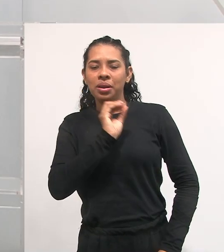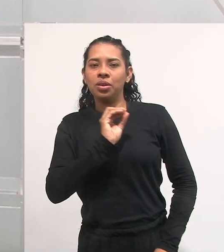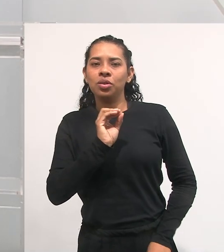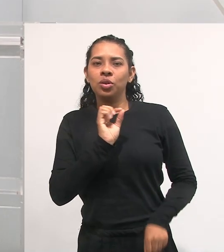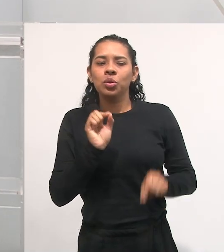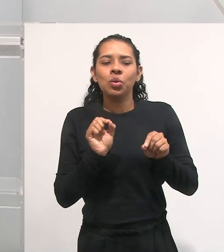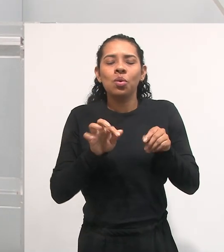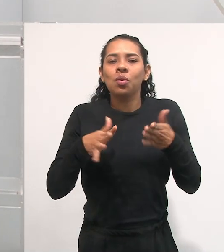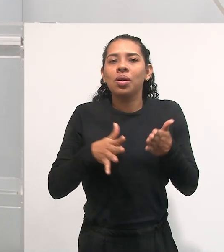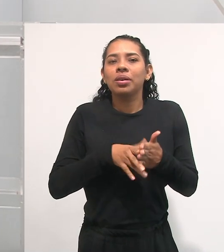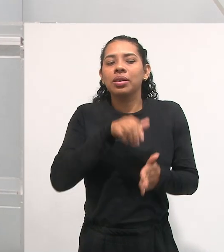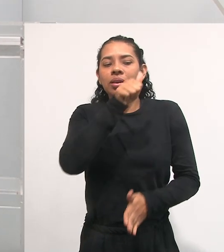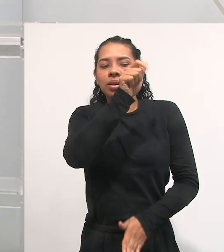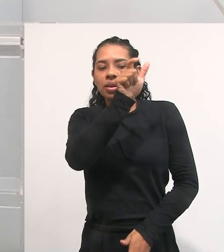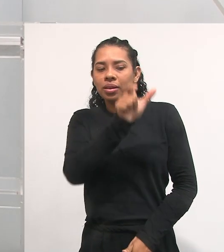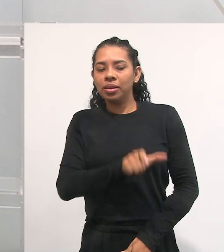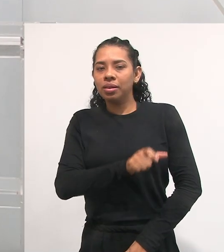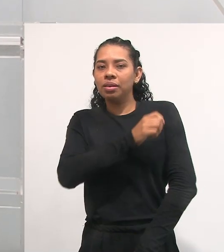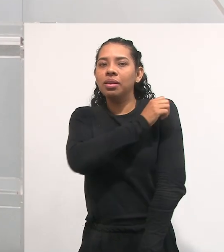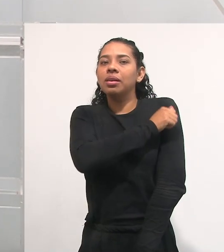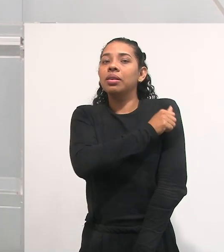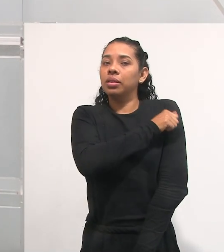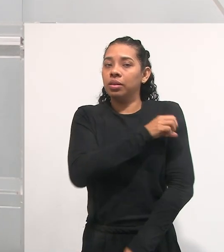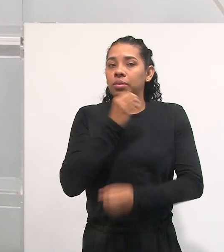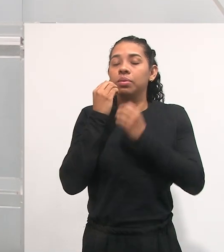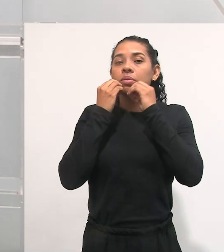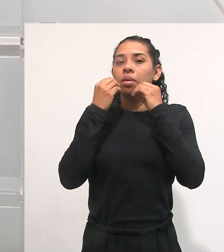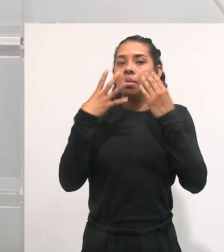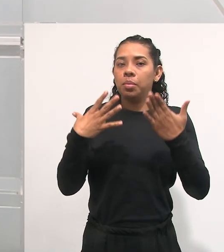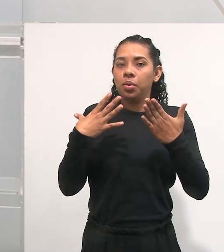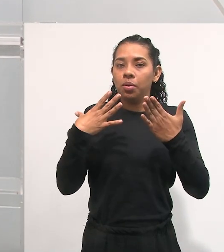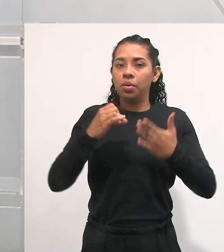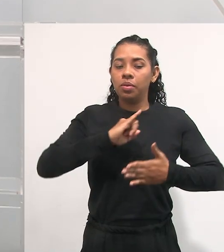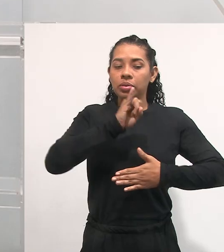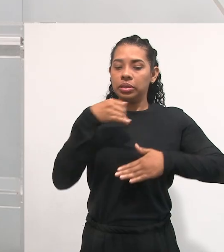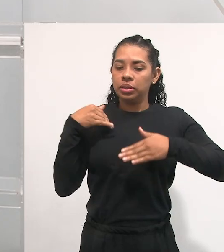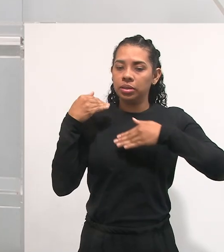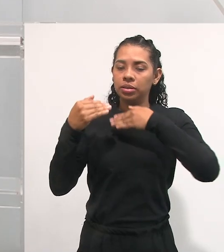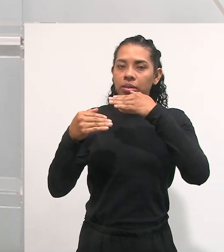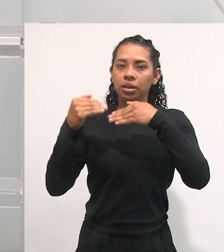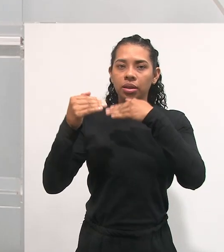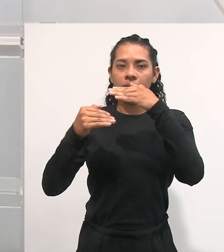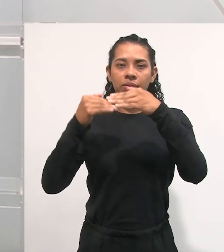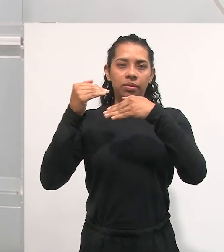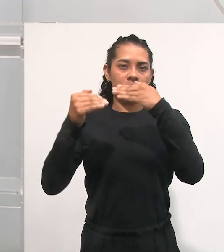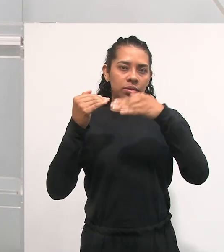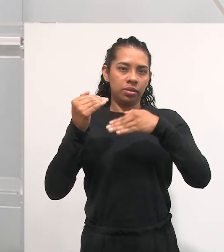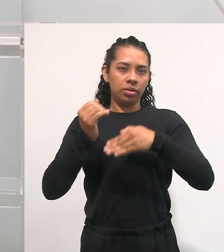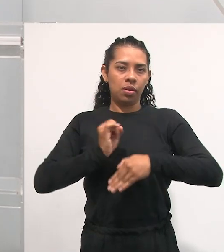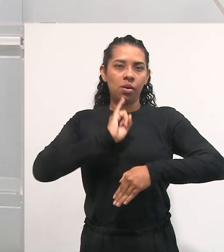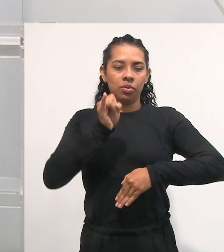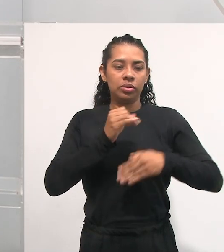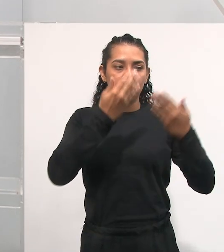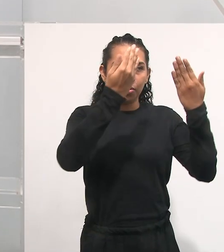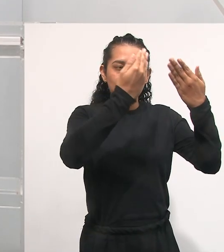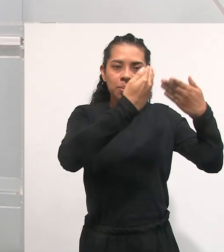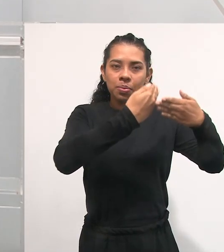são as dificuldades que ele tem, se esse teste que é feito está de acordo com o